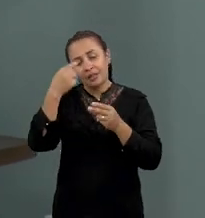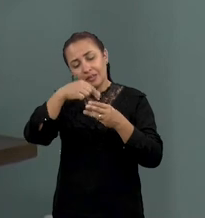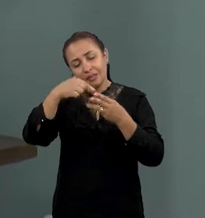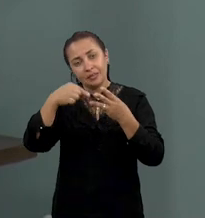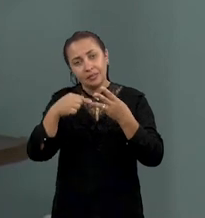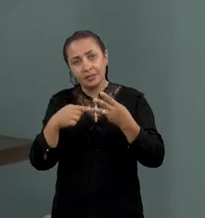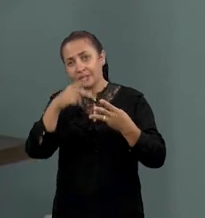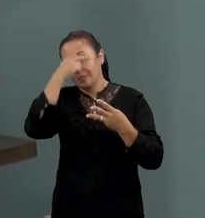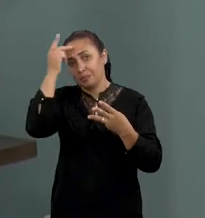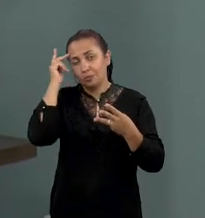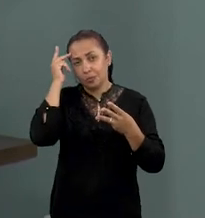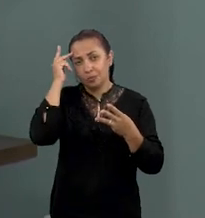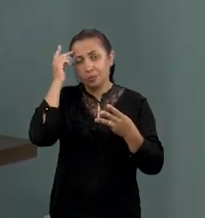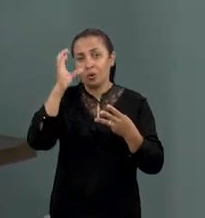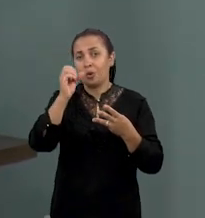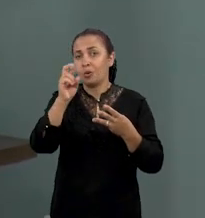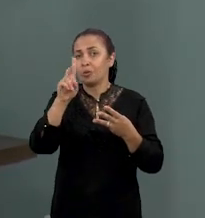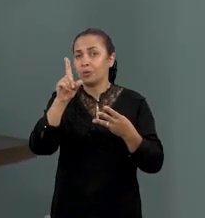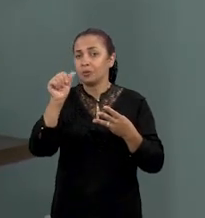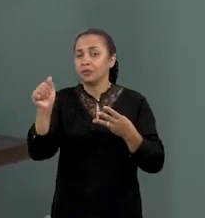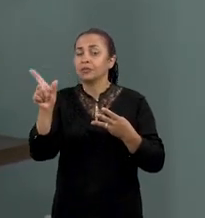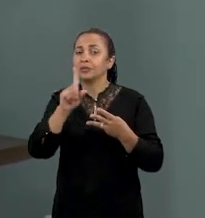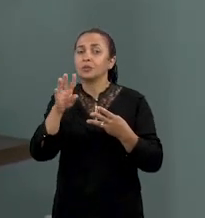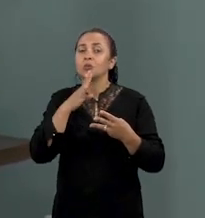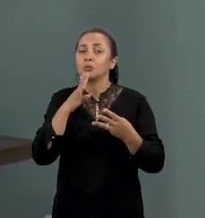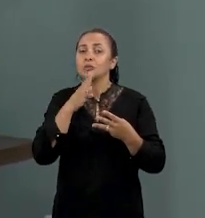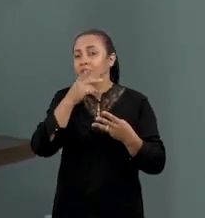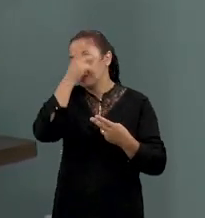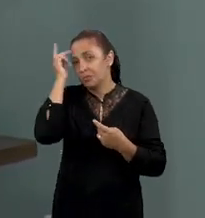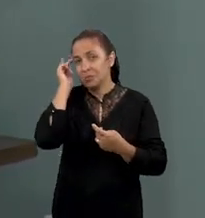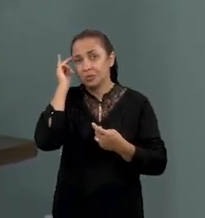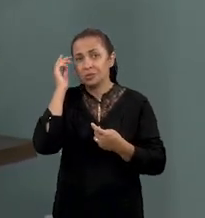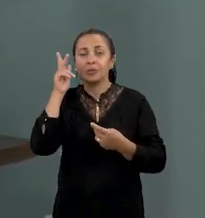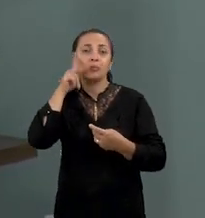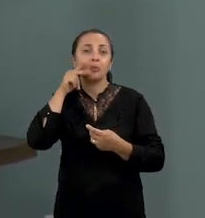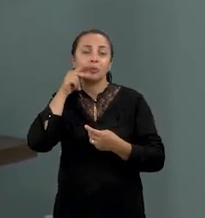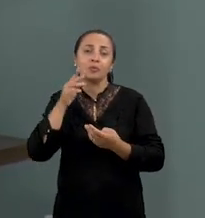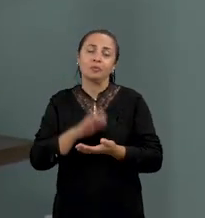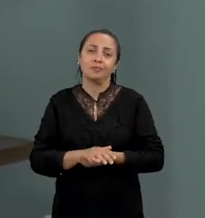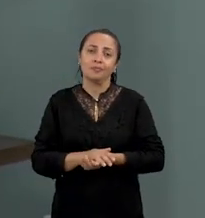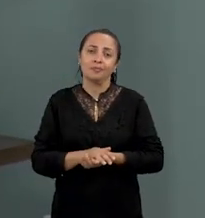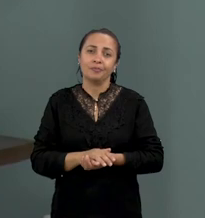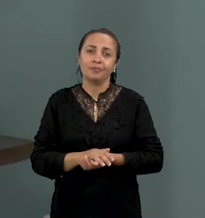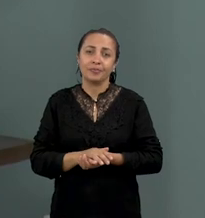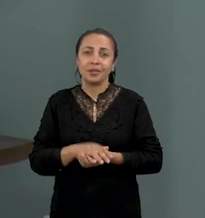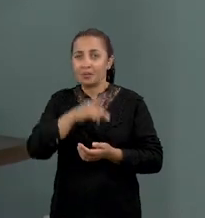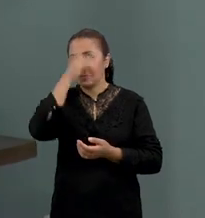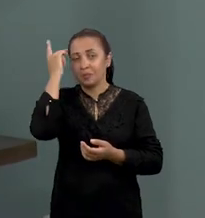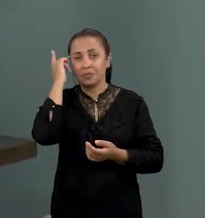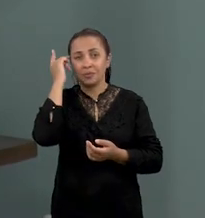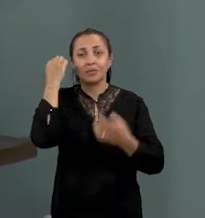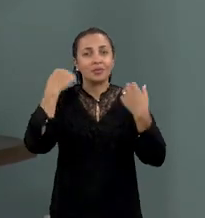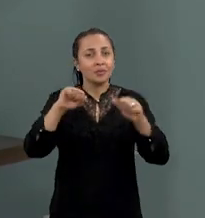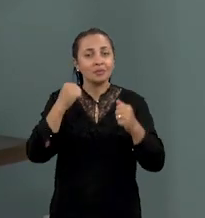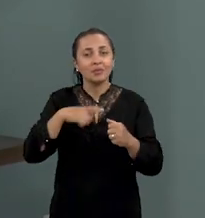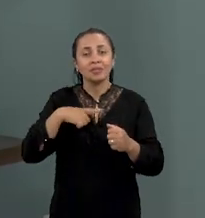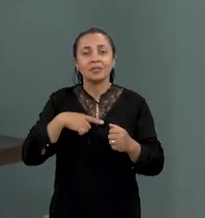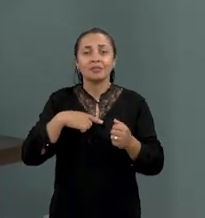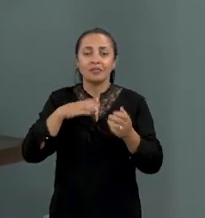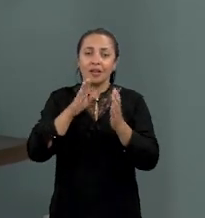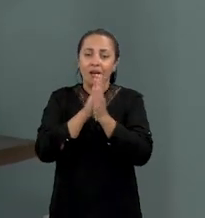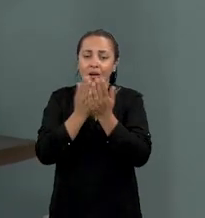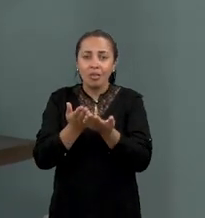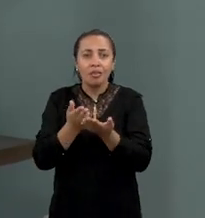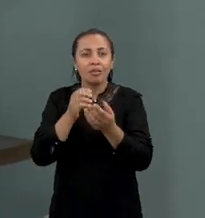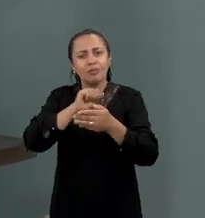três cordelistas que são totalmente desconhecidos do público paraibano. Então, são cordelistas que precisam